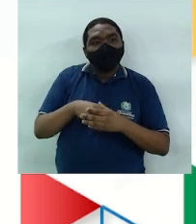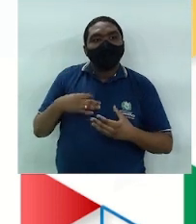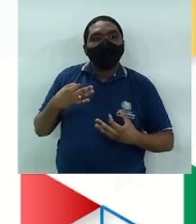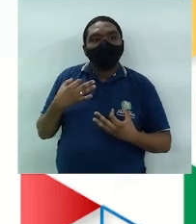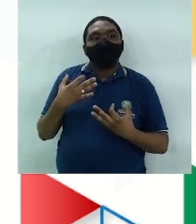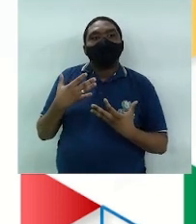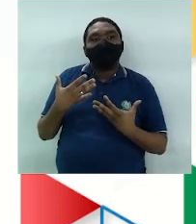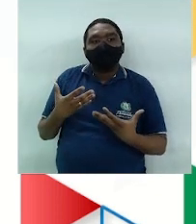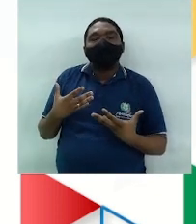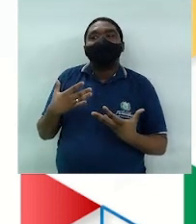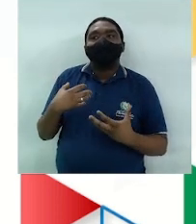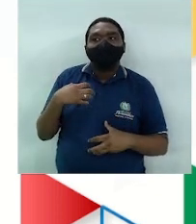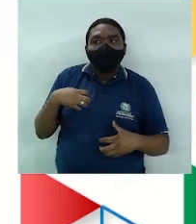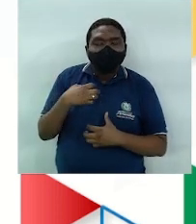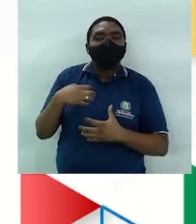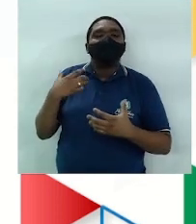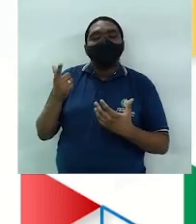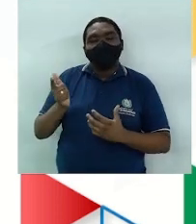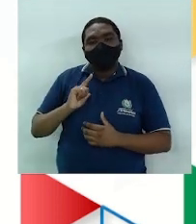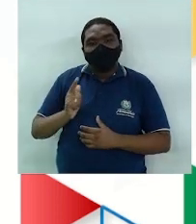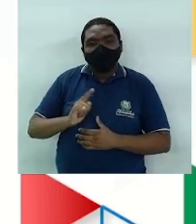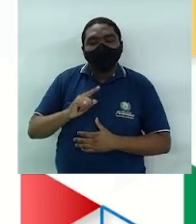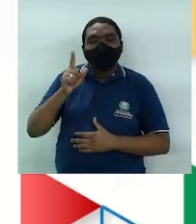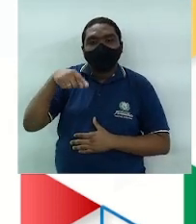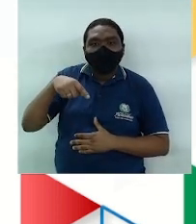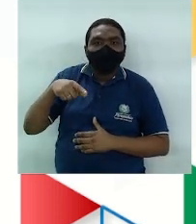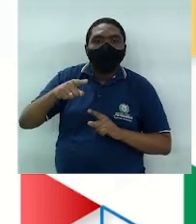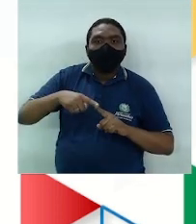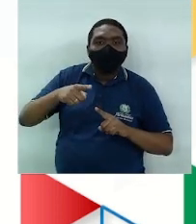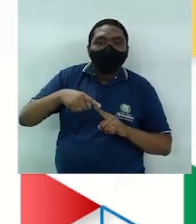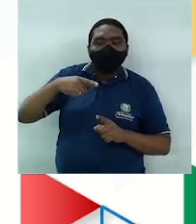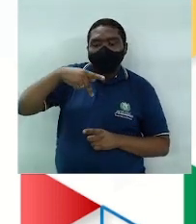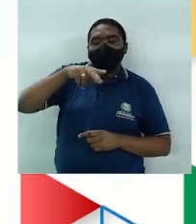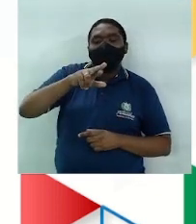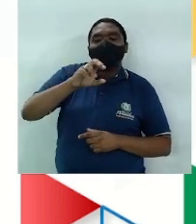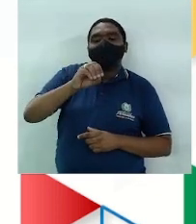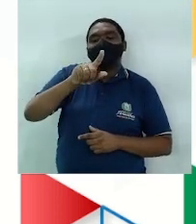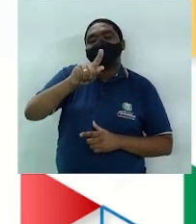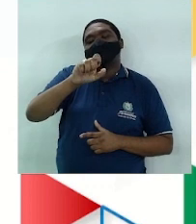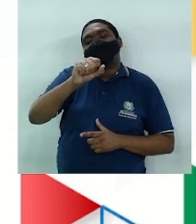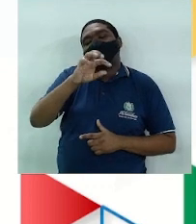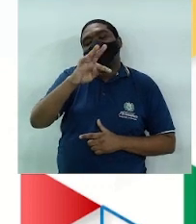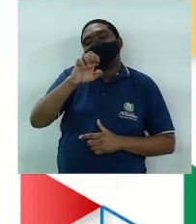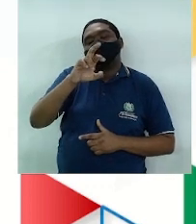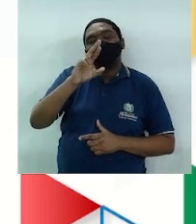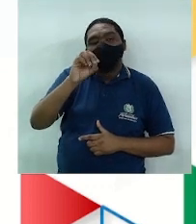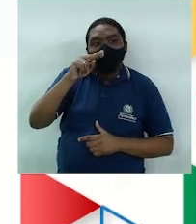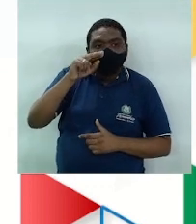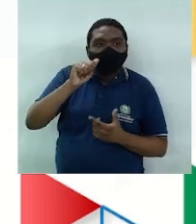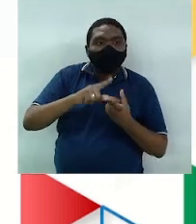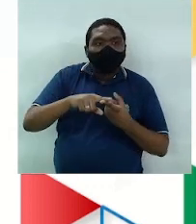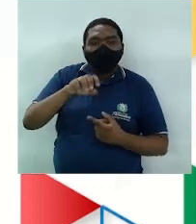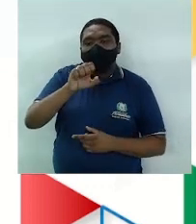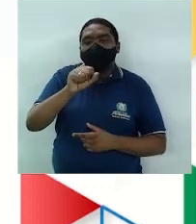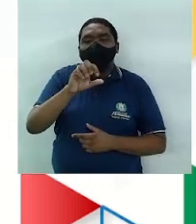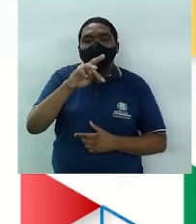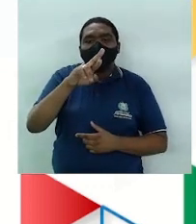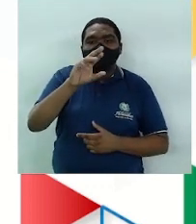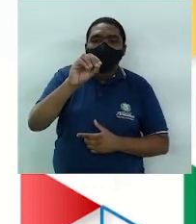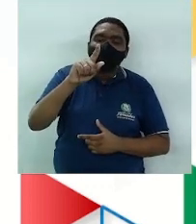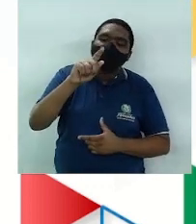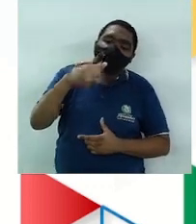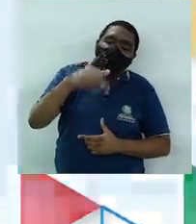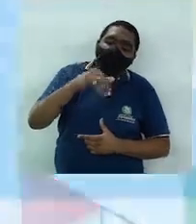anticoncepcionais combinadas são a progesterona e o estrogênio, tá certo? Que são